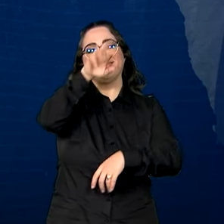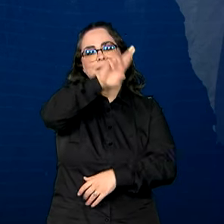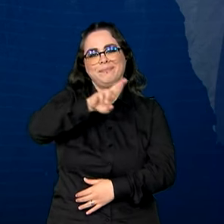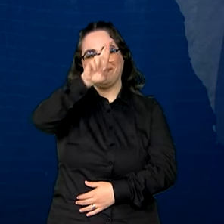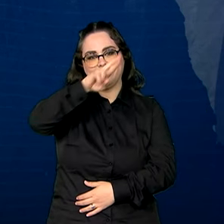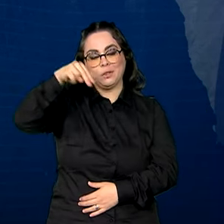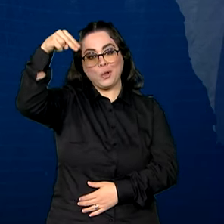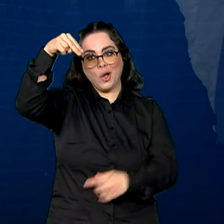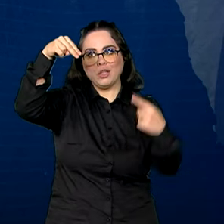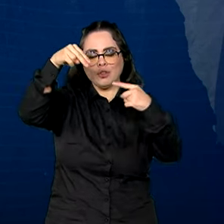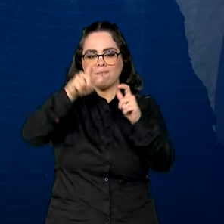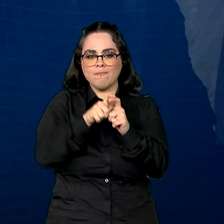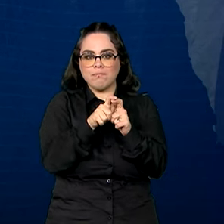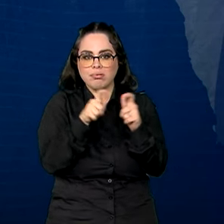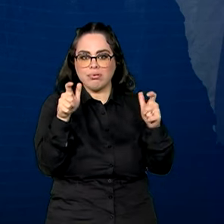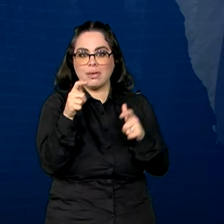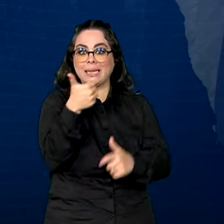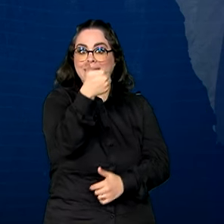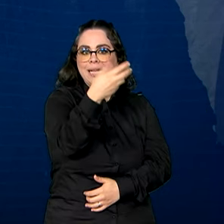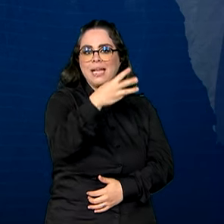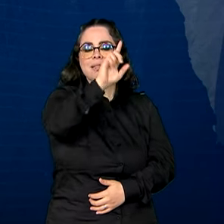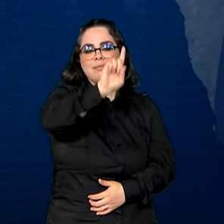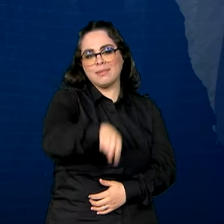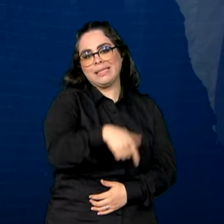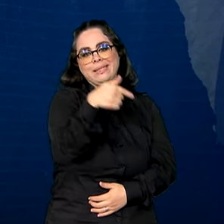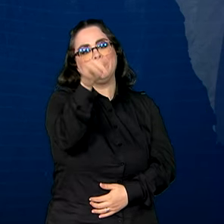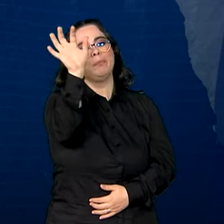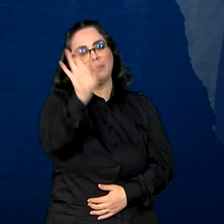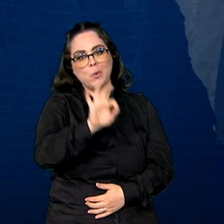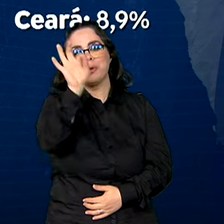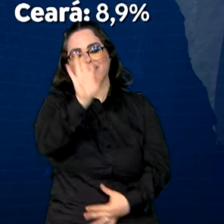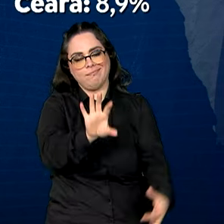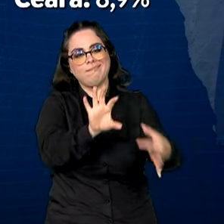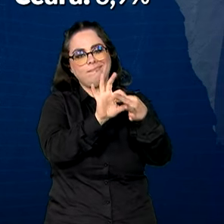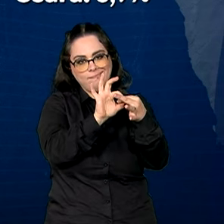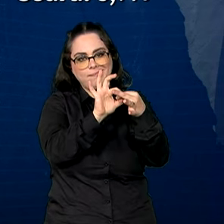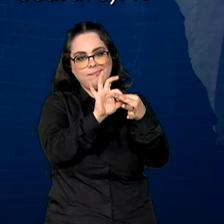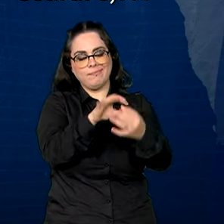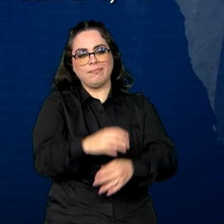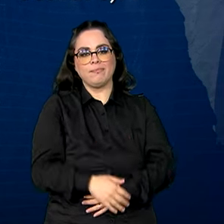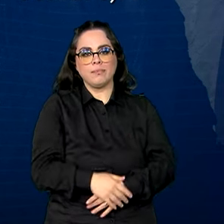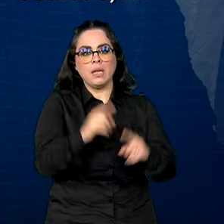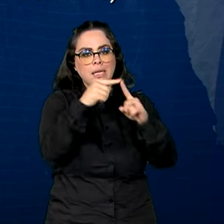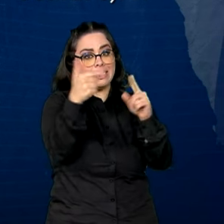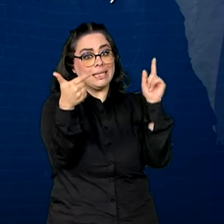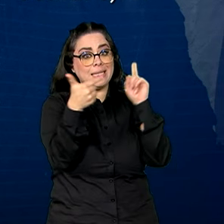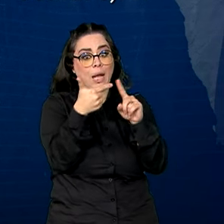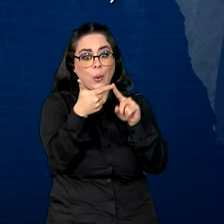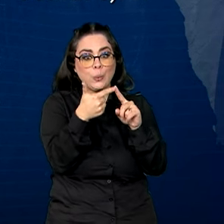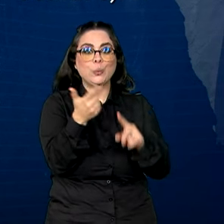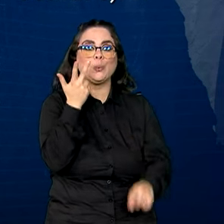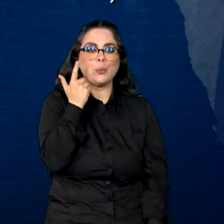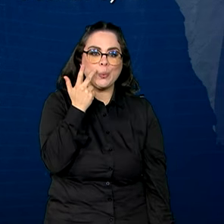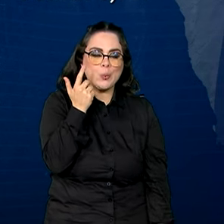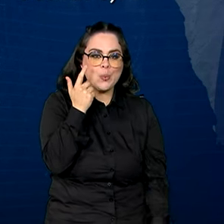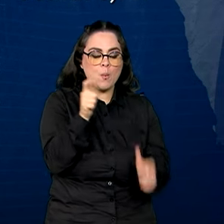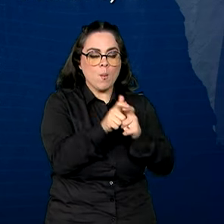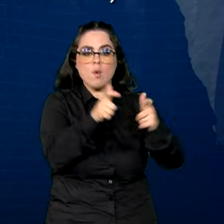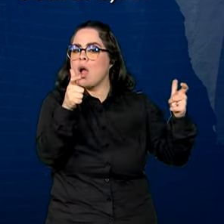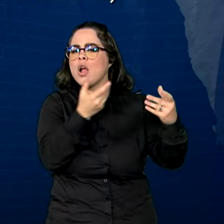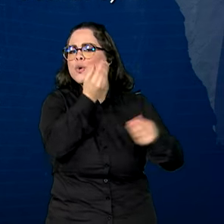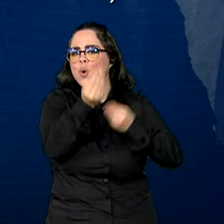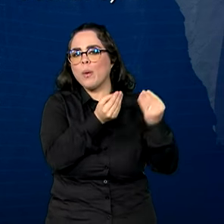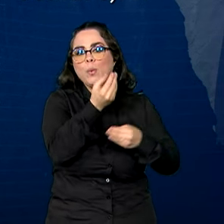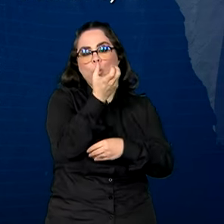do Norte, com elevação de 13,7%. Em seguida, aparecem Ceará, com aumento de